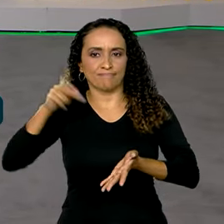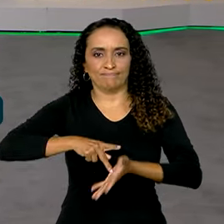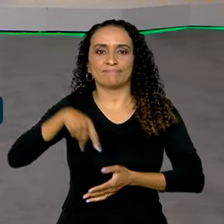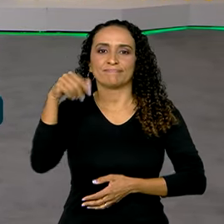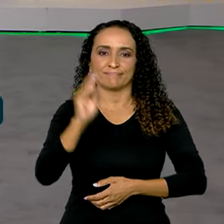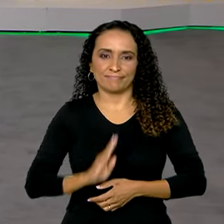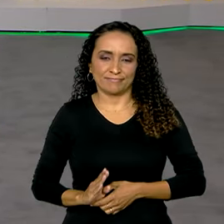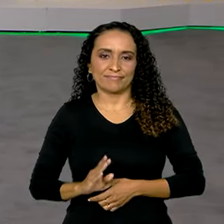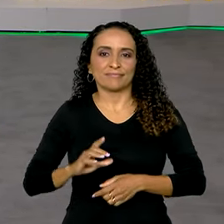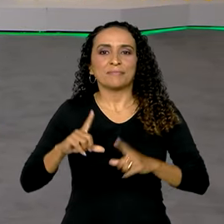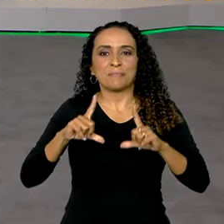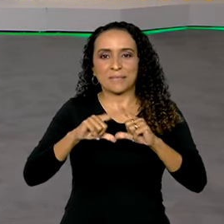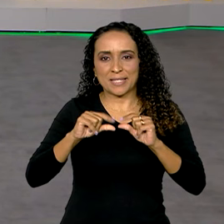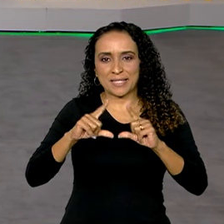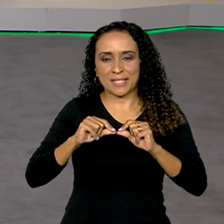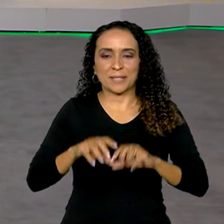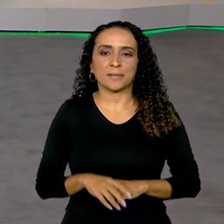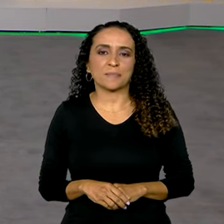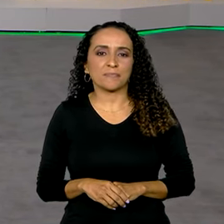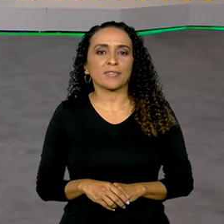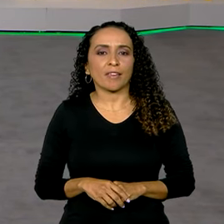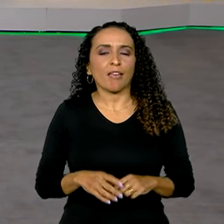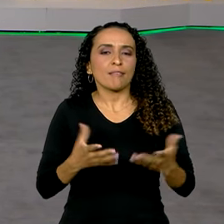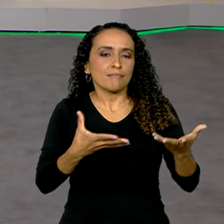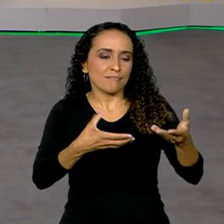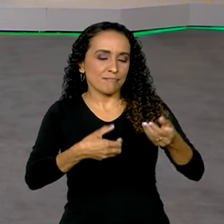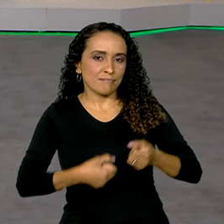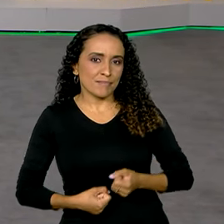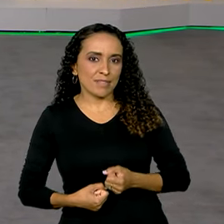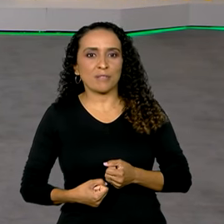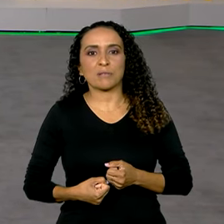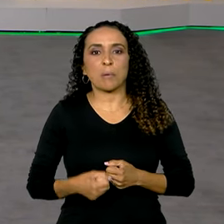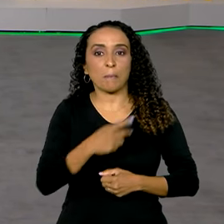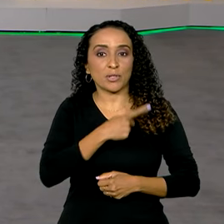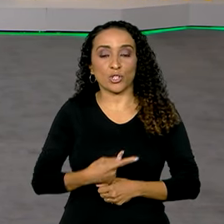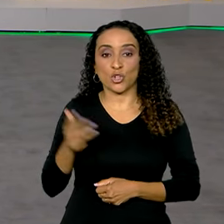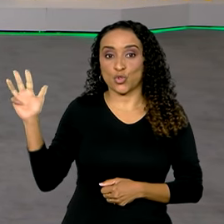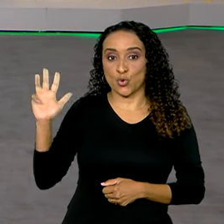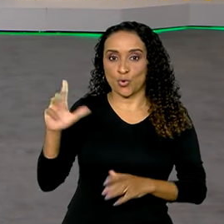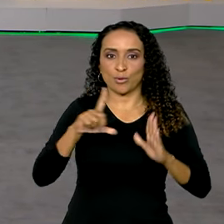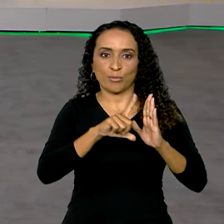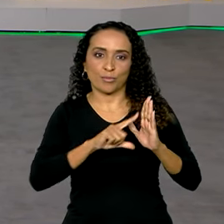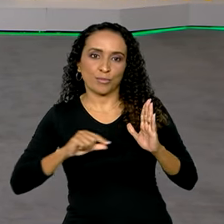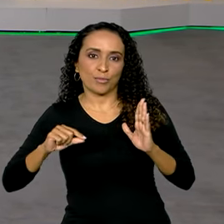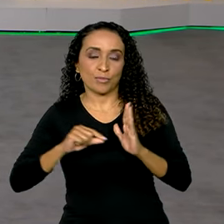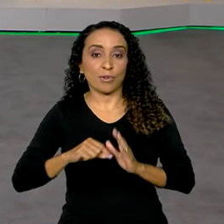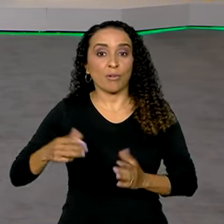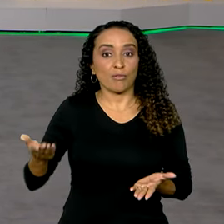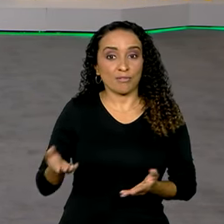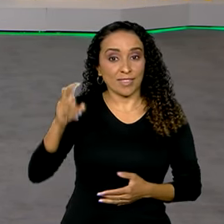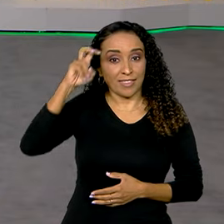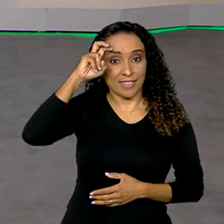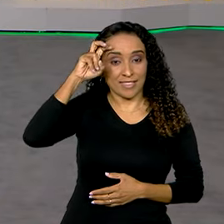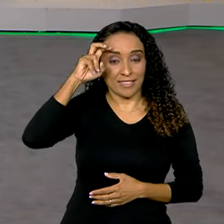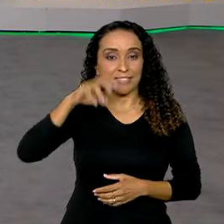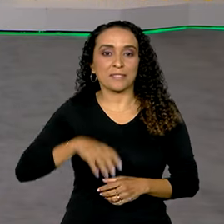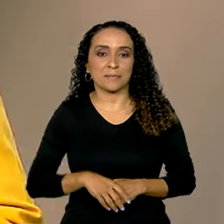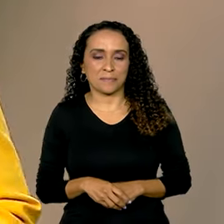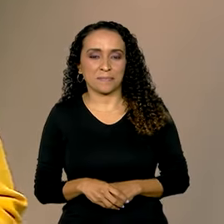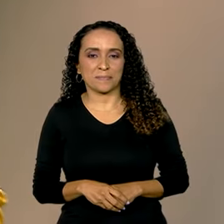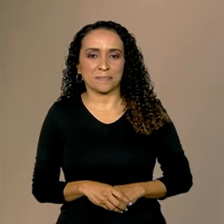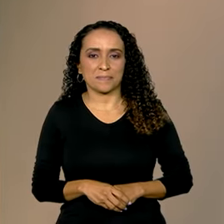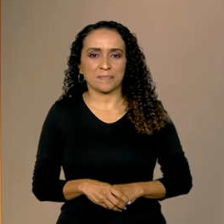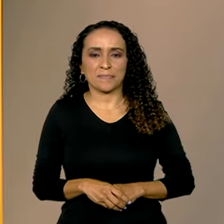oficial ao Brasil em Brasília. Ele foi recebido pelo presidente Lula no Palácio do Planalto nesta quinta-feira.